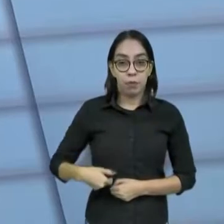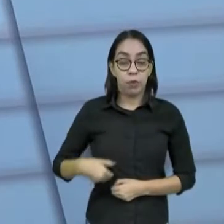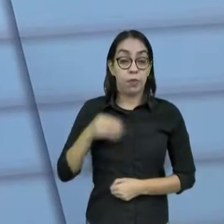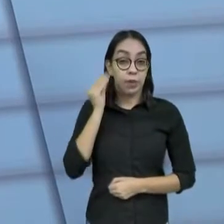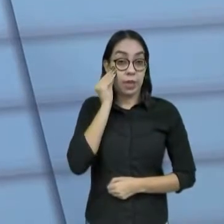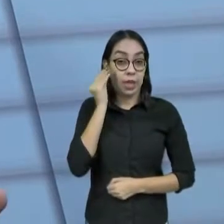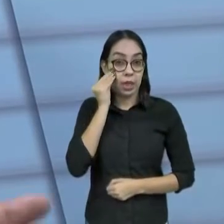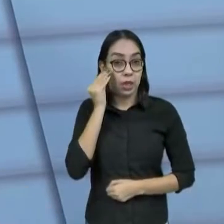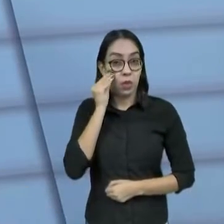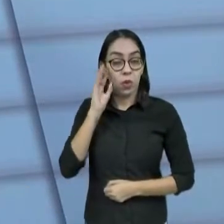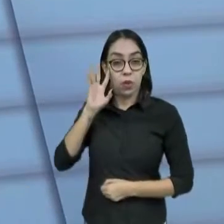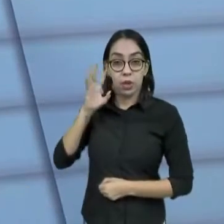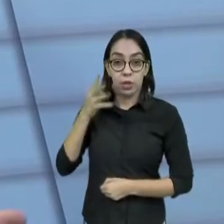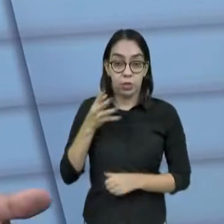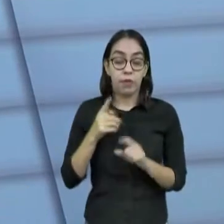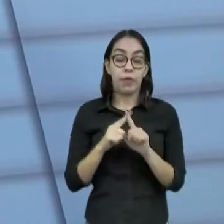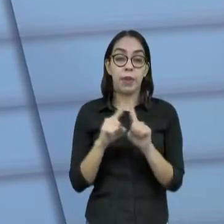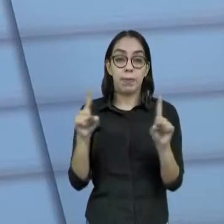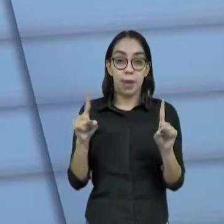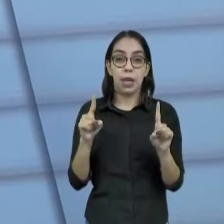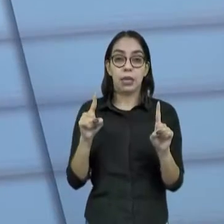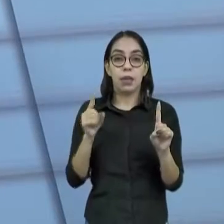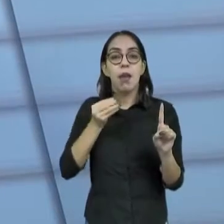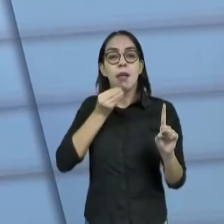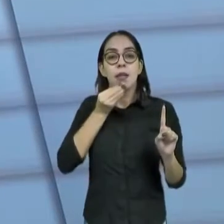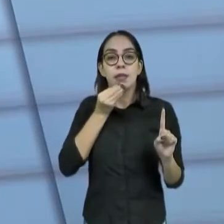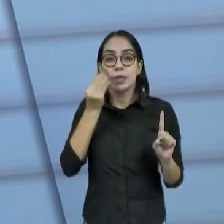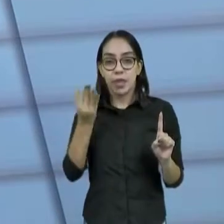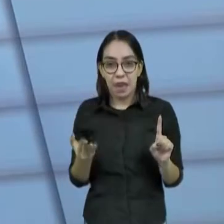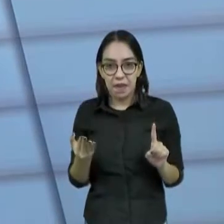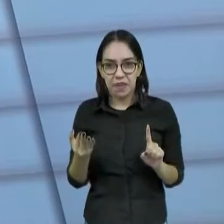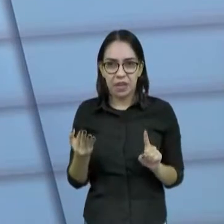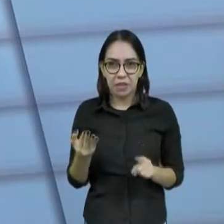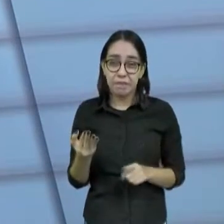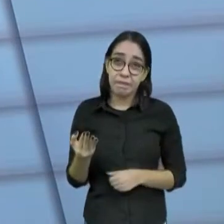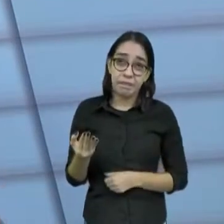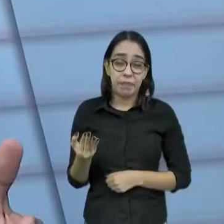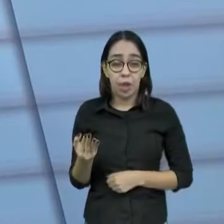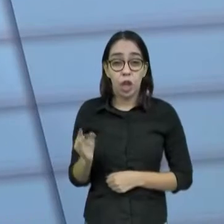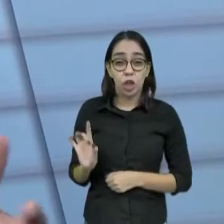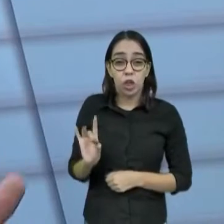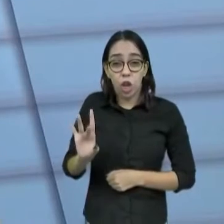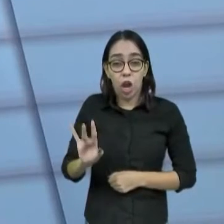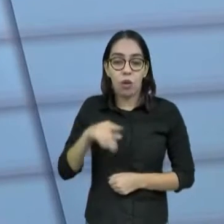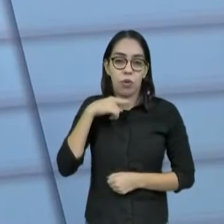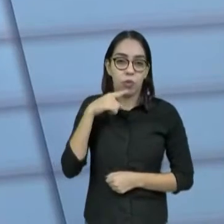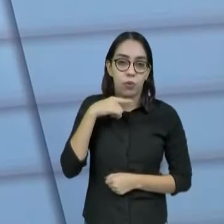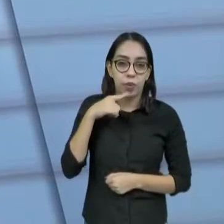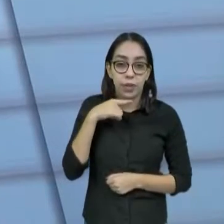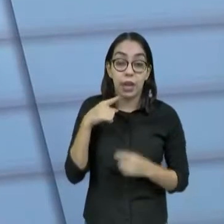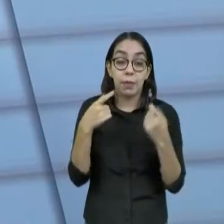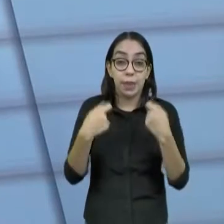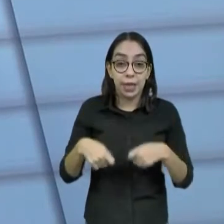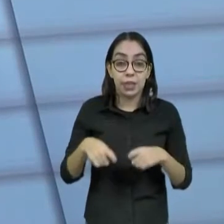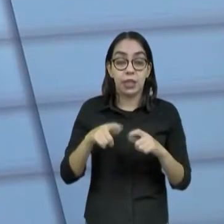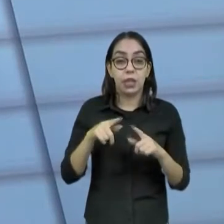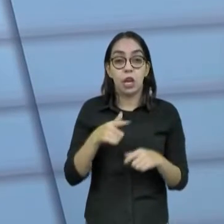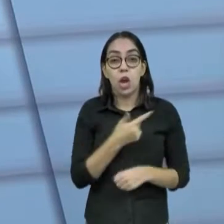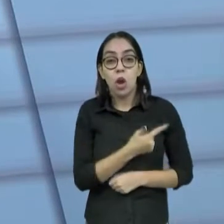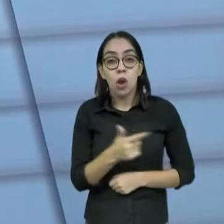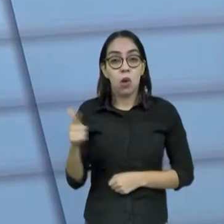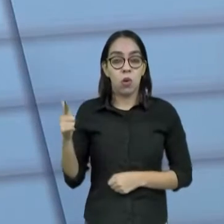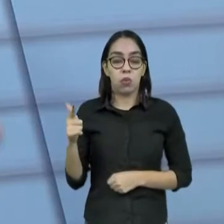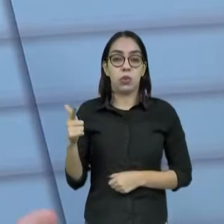tem que entender que, sim, ele deve fazer isso. não resolve só. Mas ele não resolve só. Então, essa é a questão. A gente tem que unir outras pessoas, outros atores.